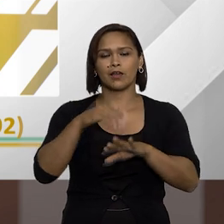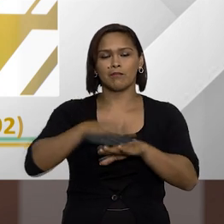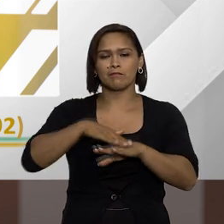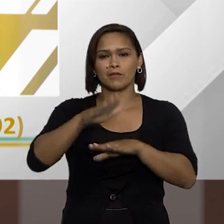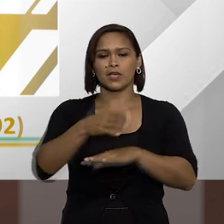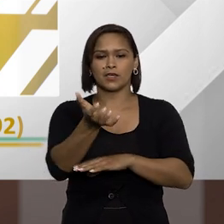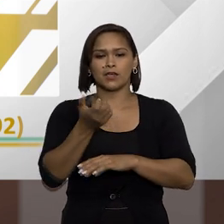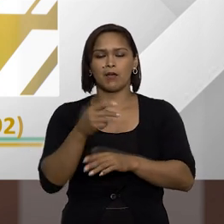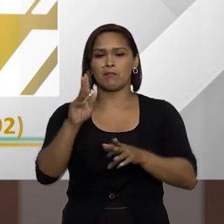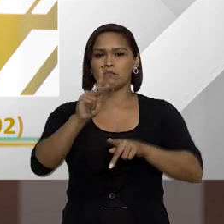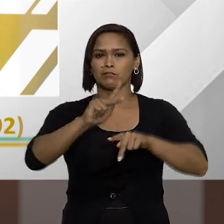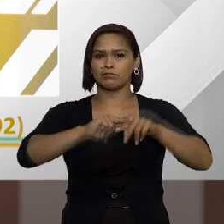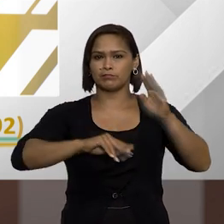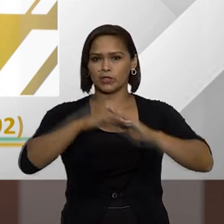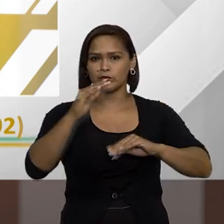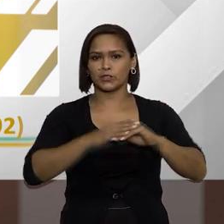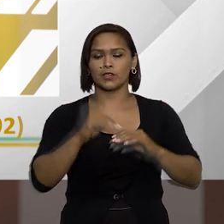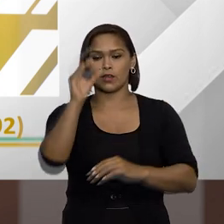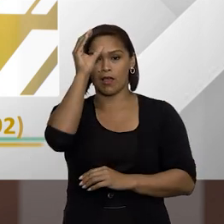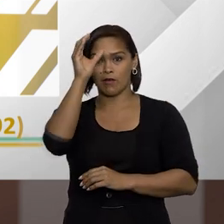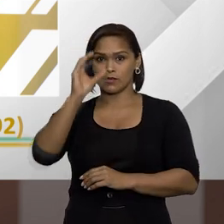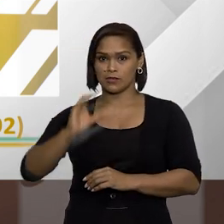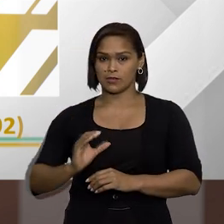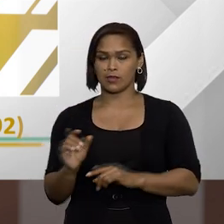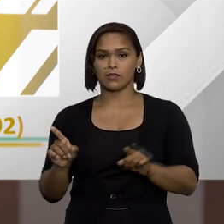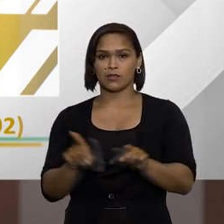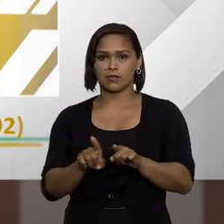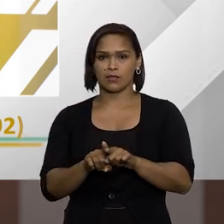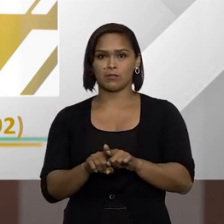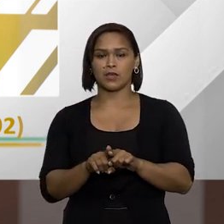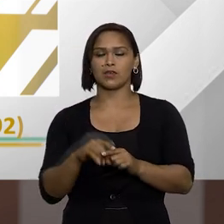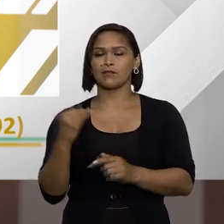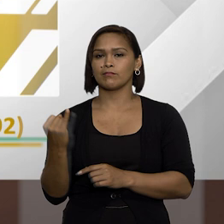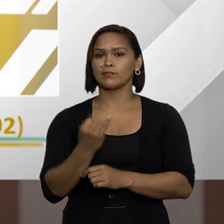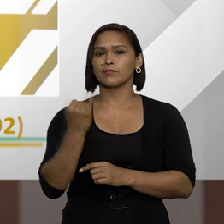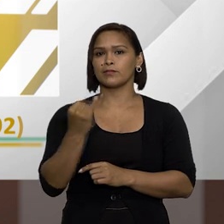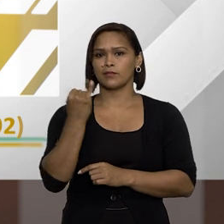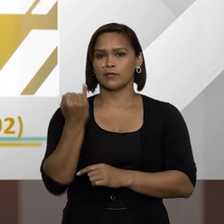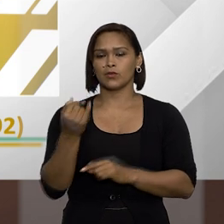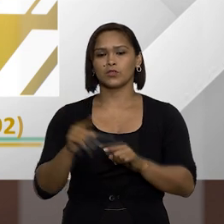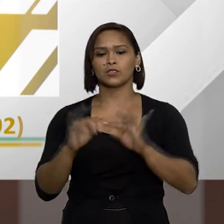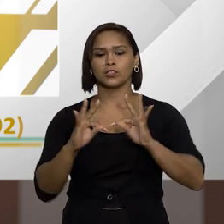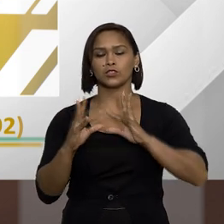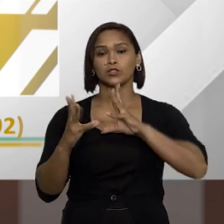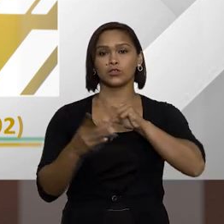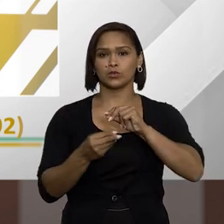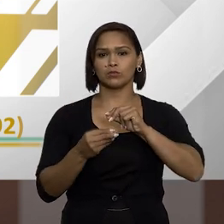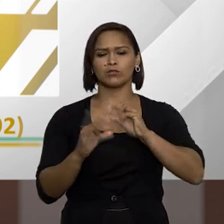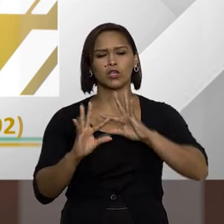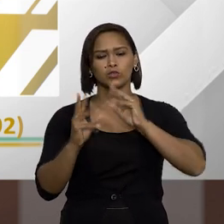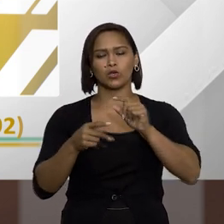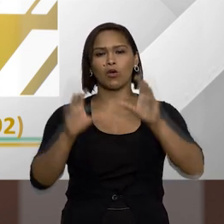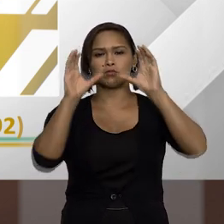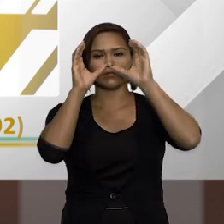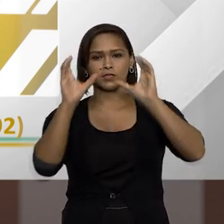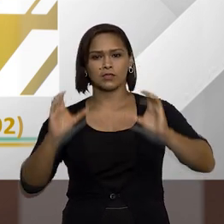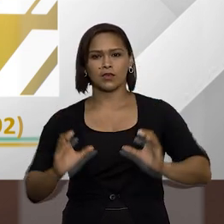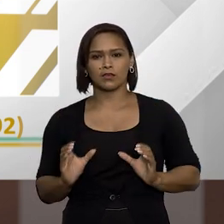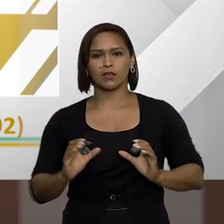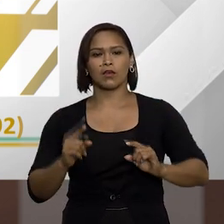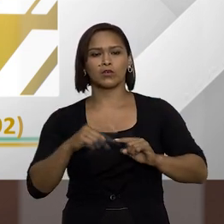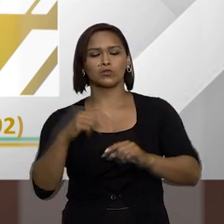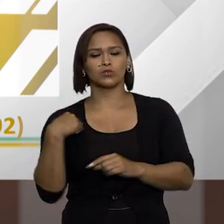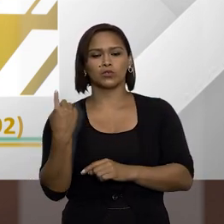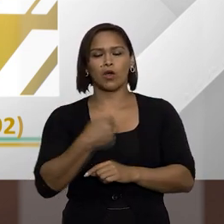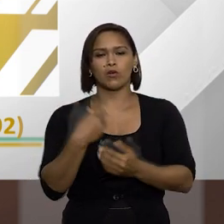profissional enquanto cidadão e é de extrema importância que todos todos os cidadãos todos